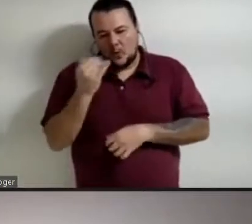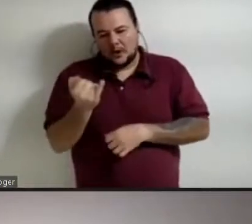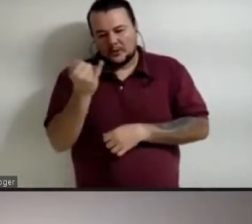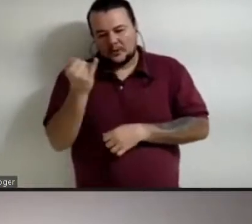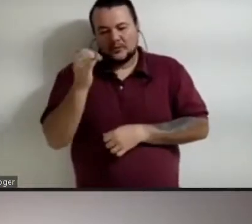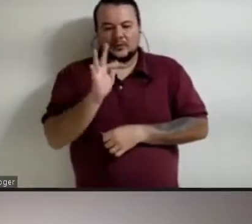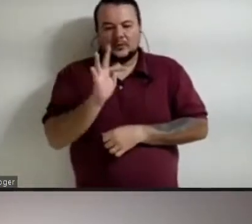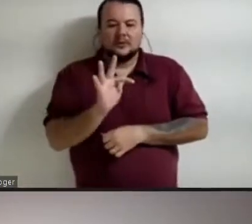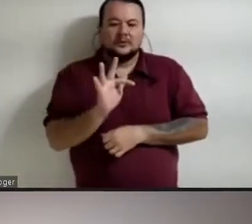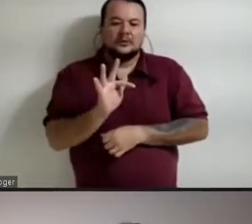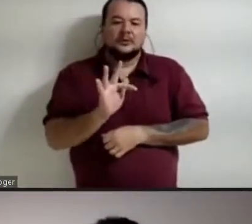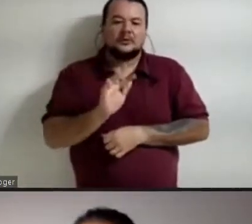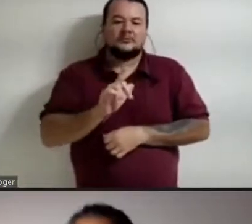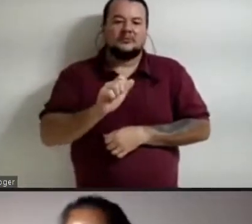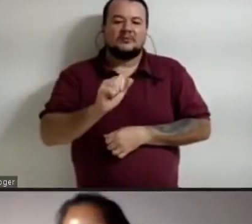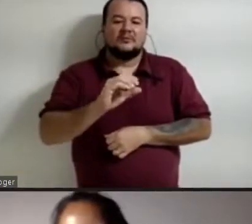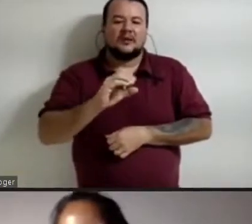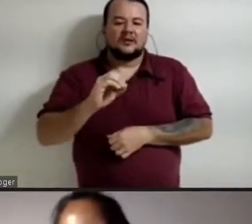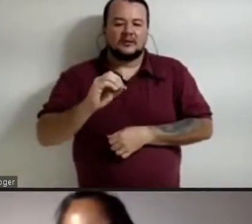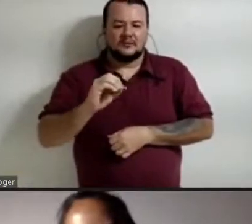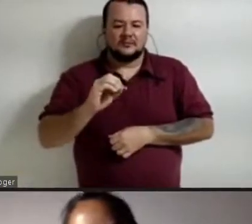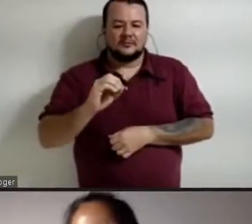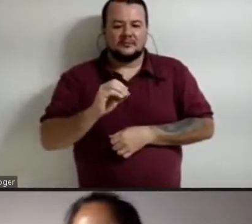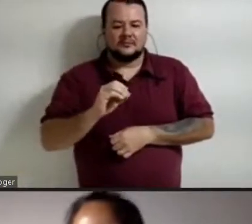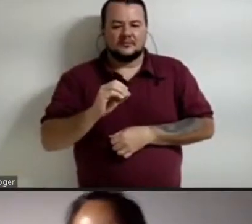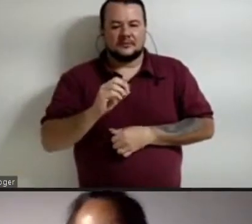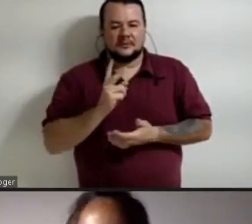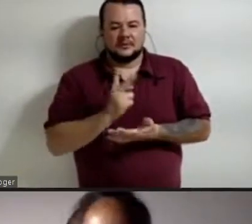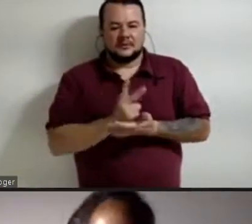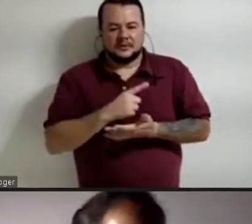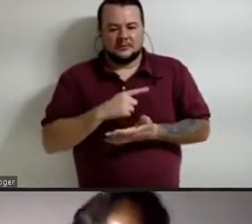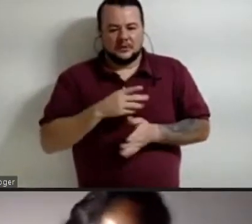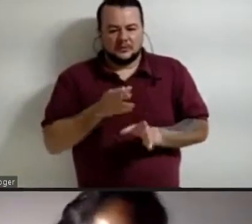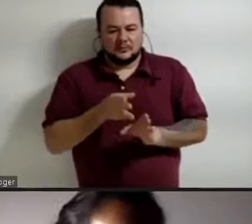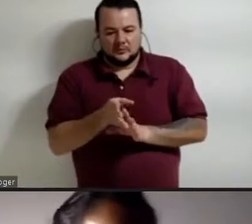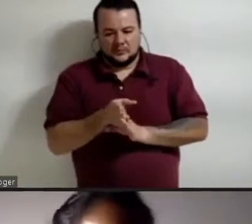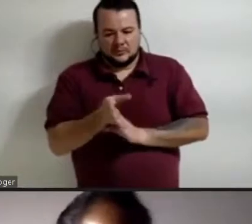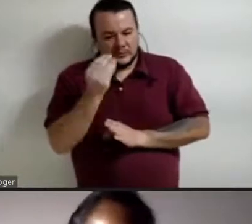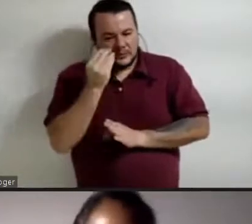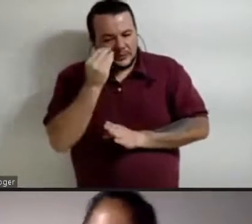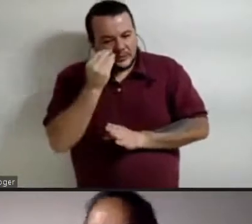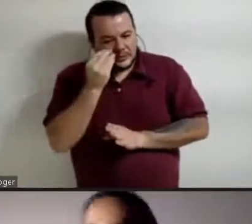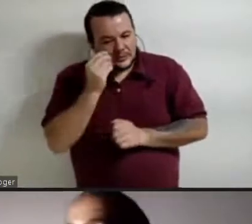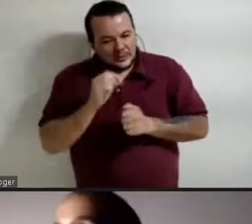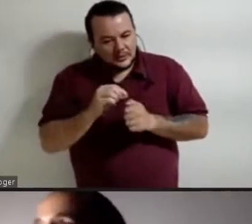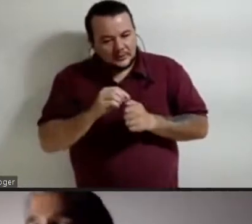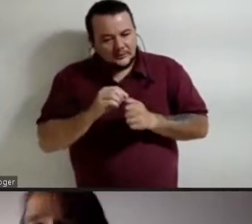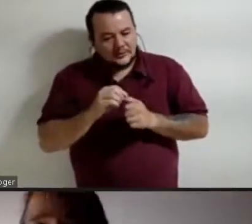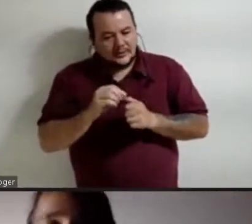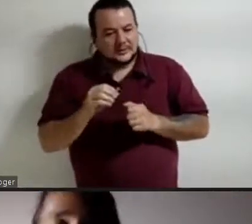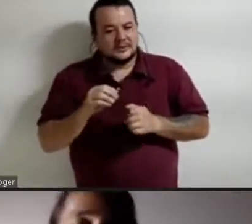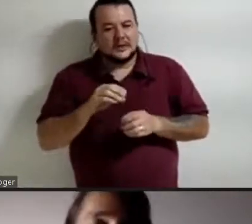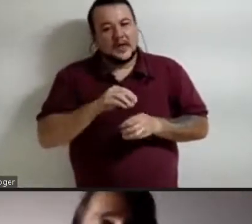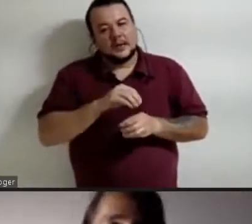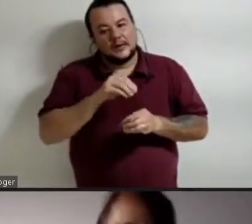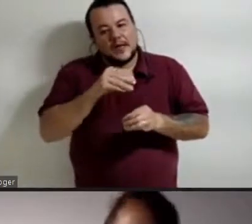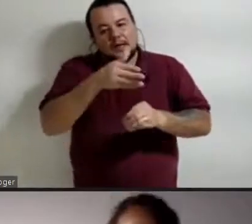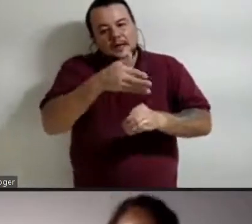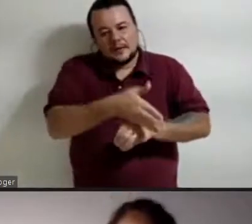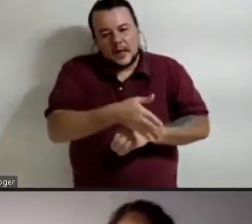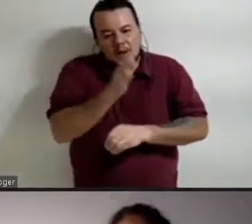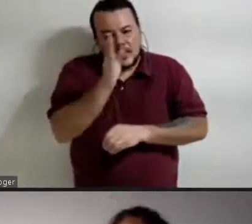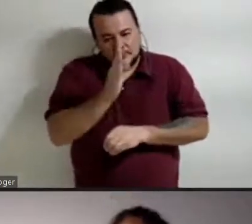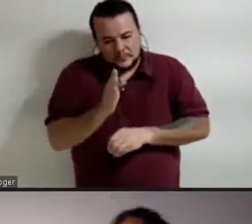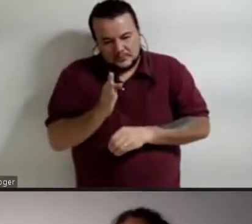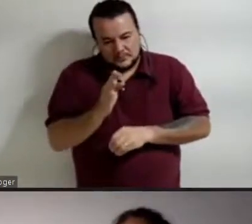entrei no Conselho Internacional da Flaxo, o que nós estamos tentando fazer é botar a Flaxo de pé no Brasil. A Flaxo no